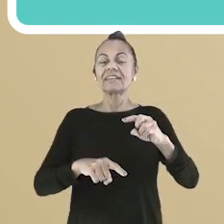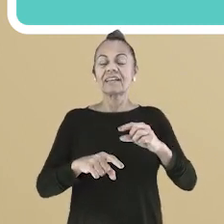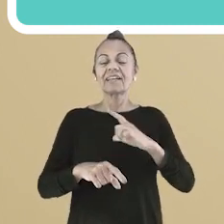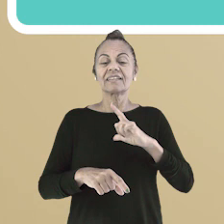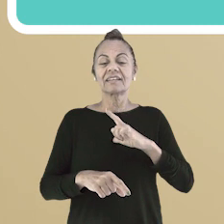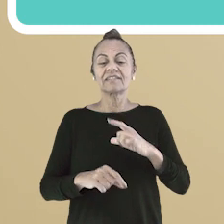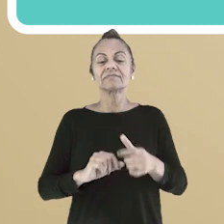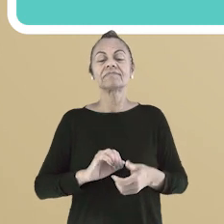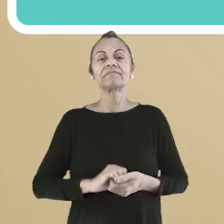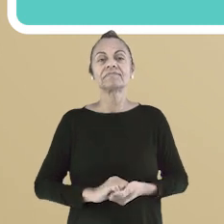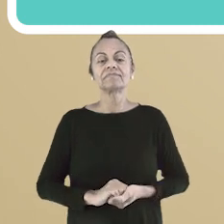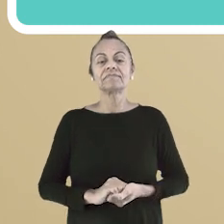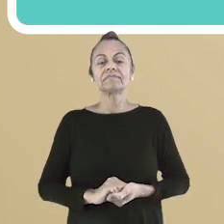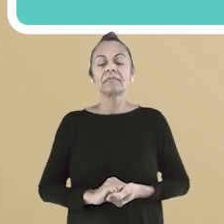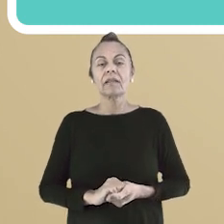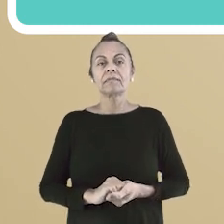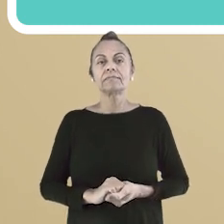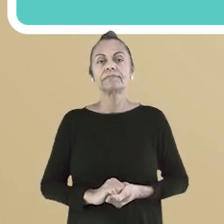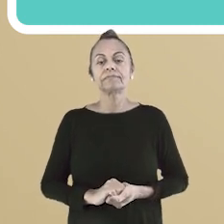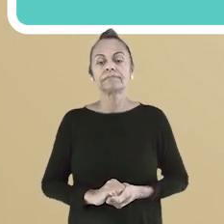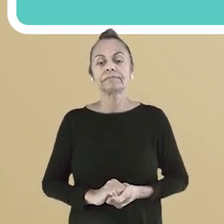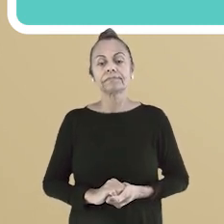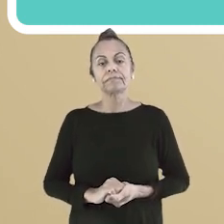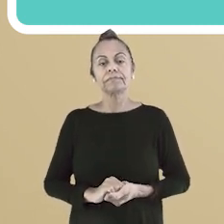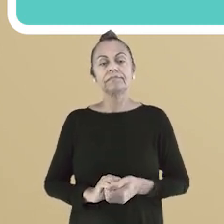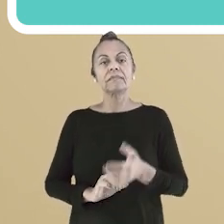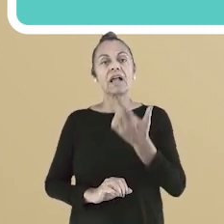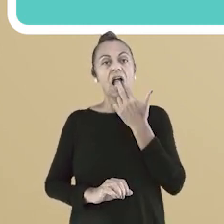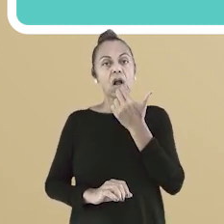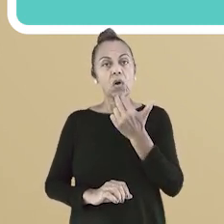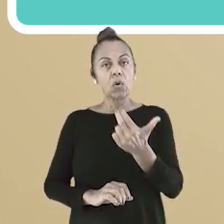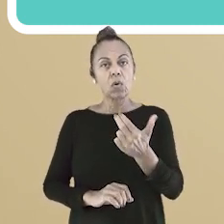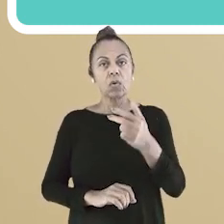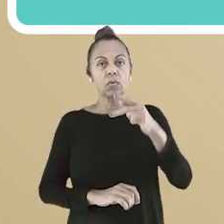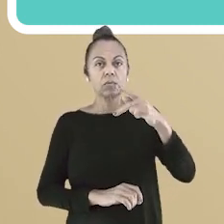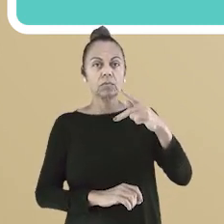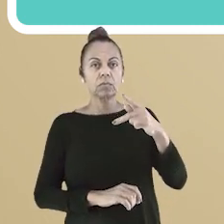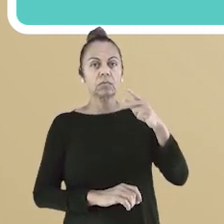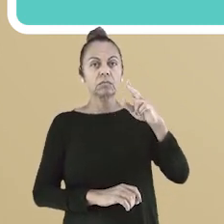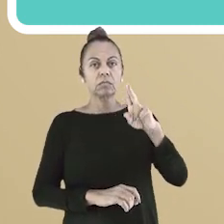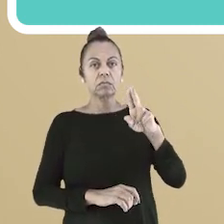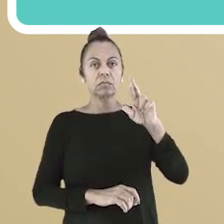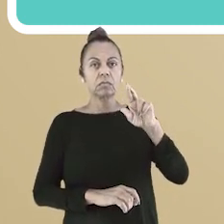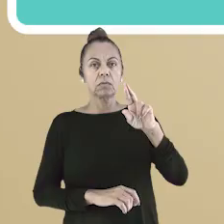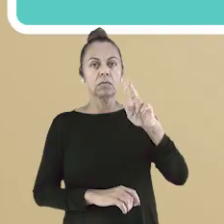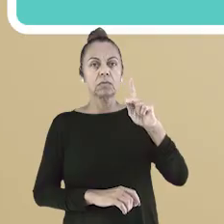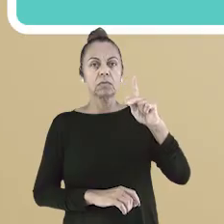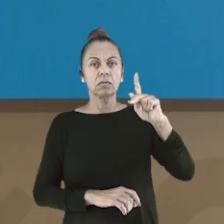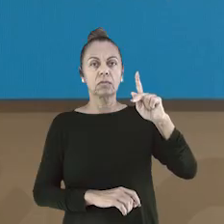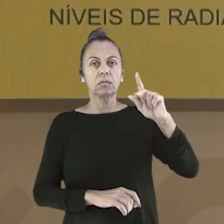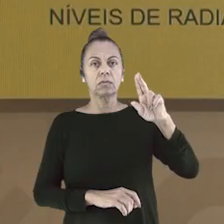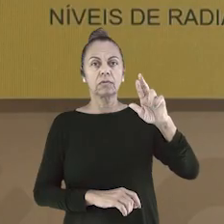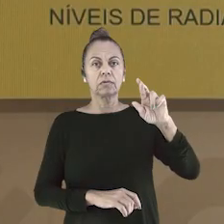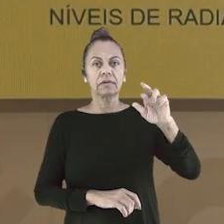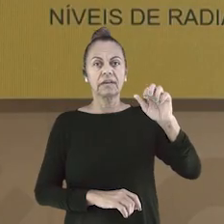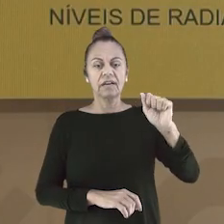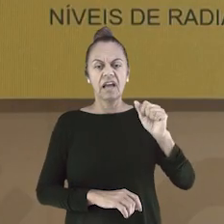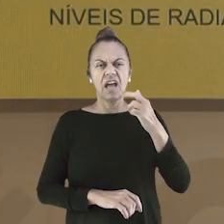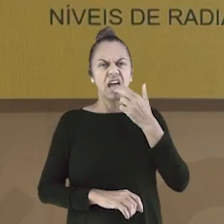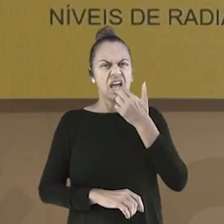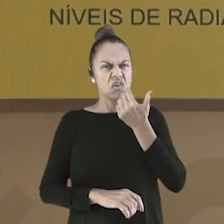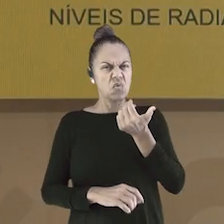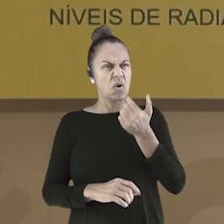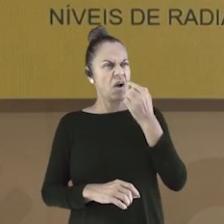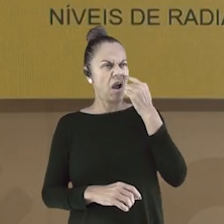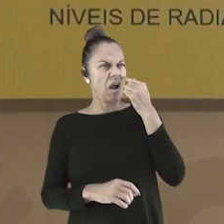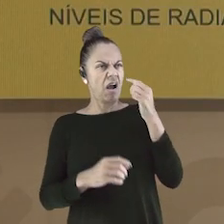Em situações de emergência, a cor é essencial na tomada de decisões. Você sabia disso? Bem, a